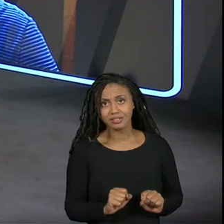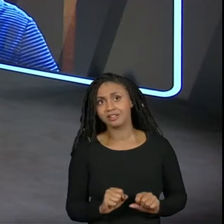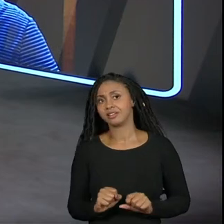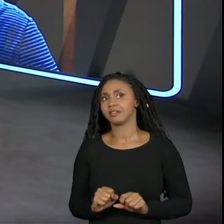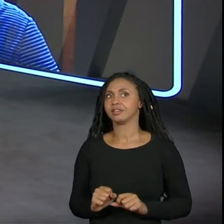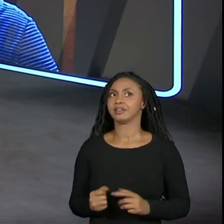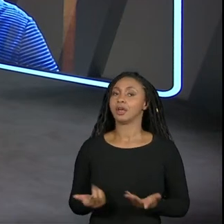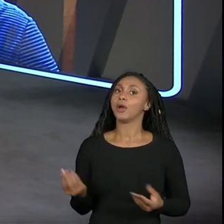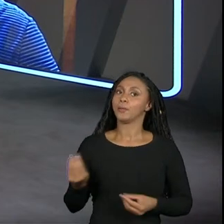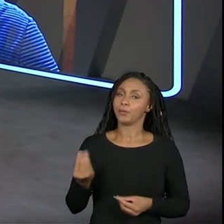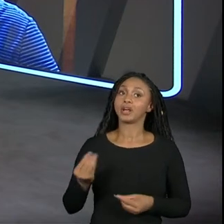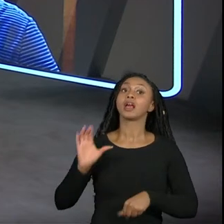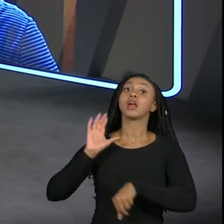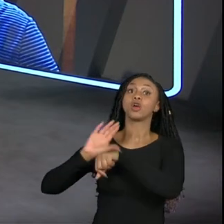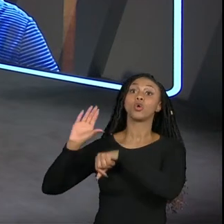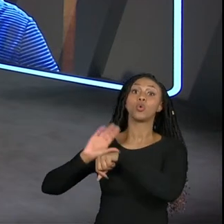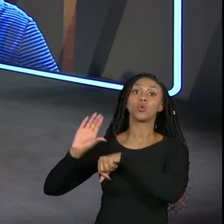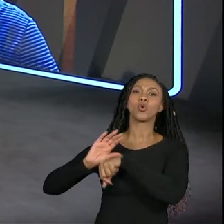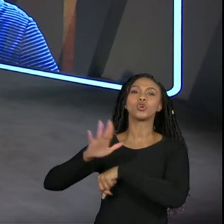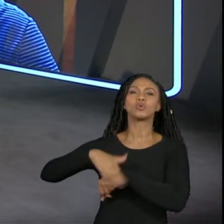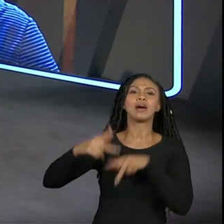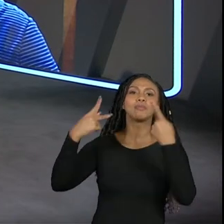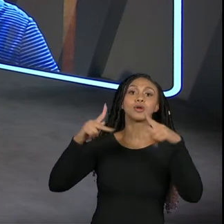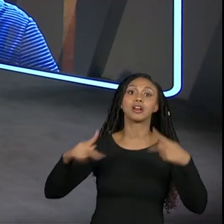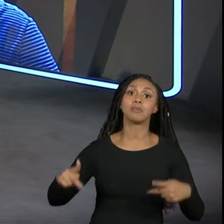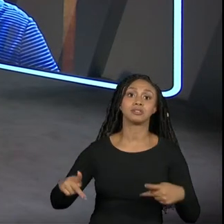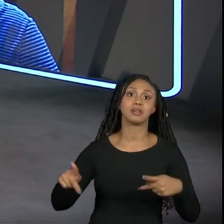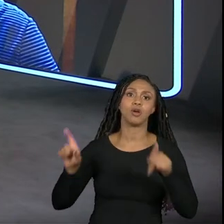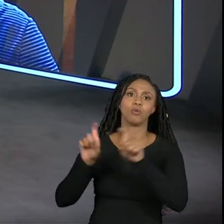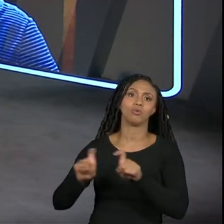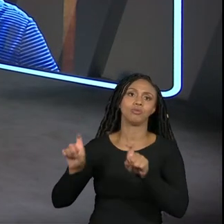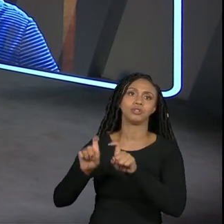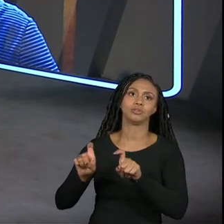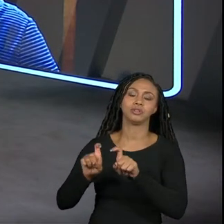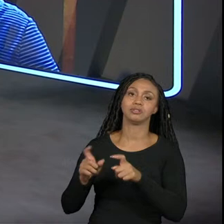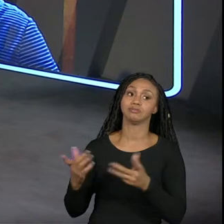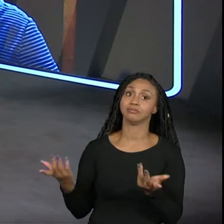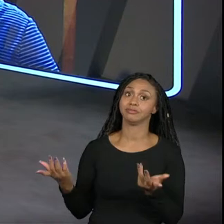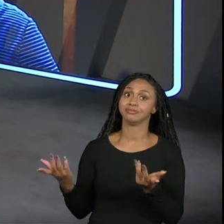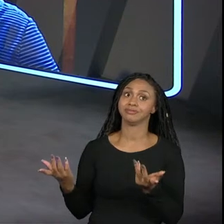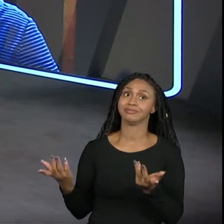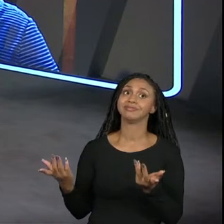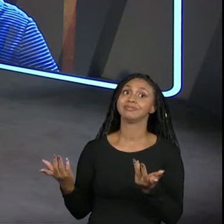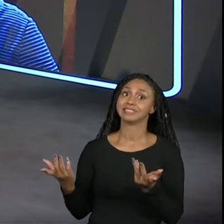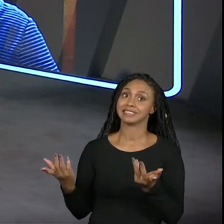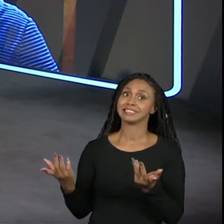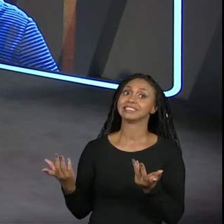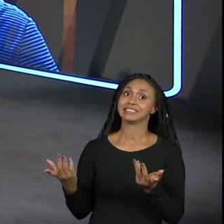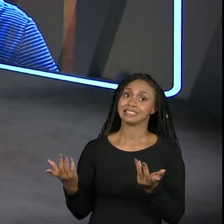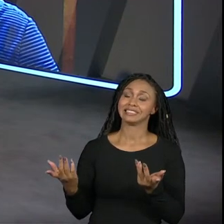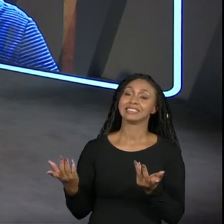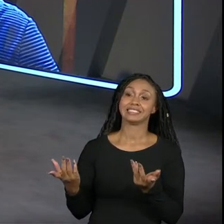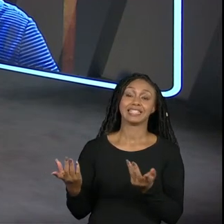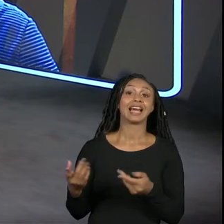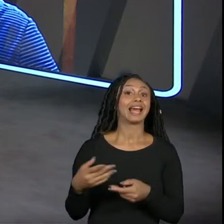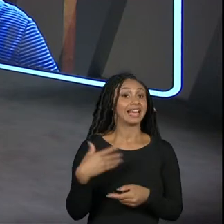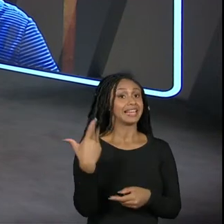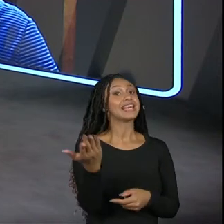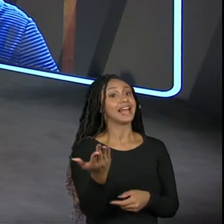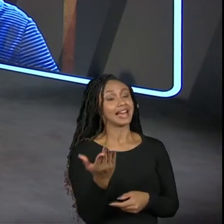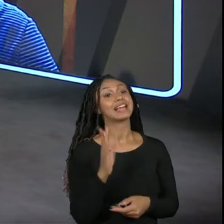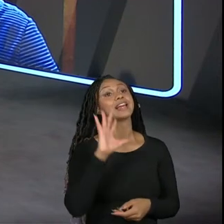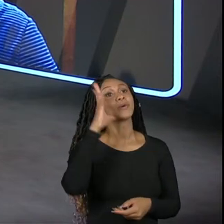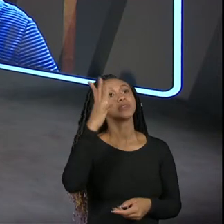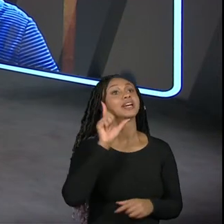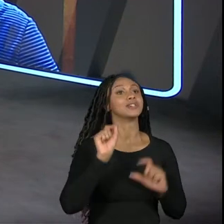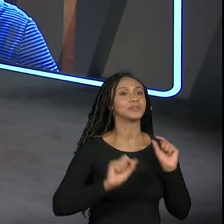porque assim tem muito curso na área de programação e é de computação entendeu e aí o que que acontece a gente